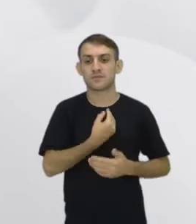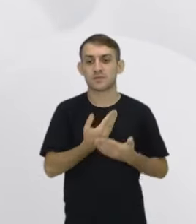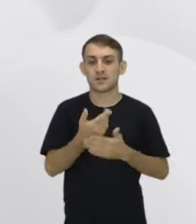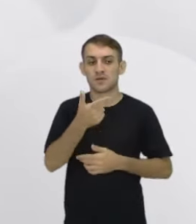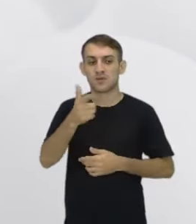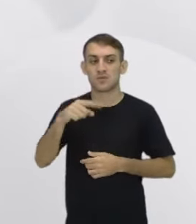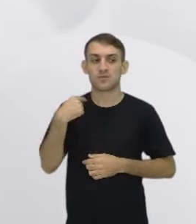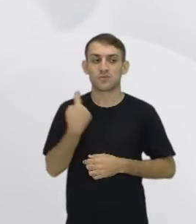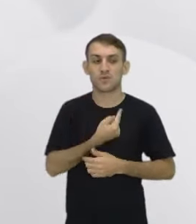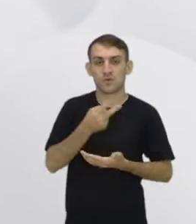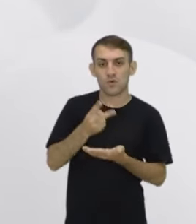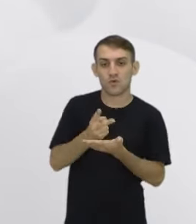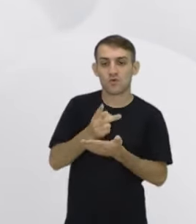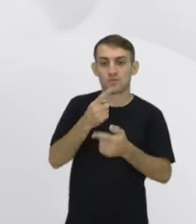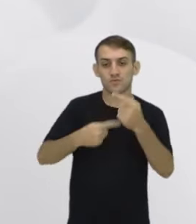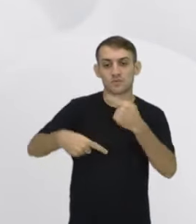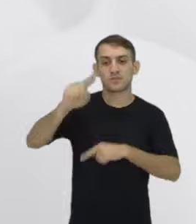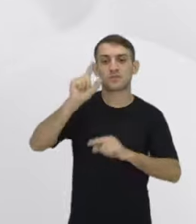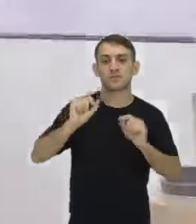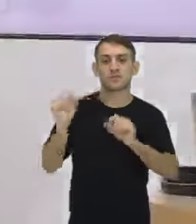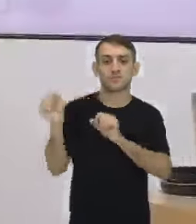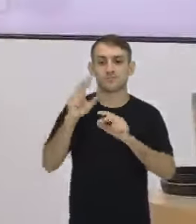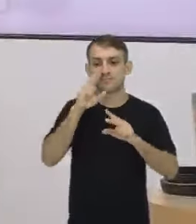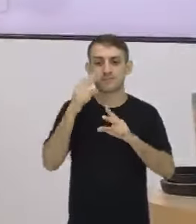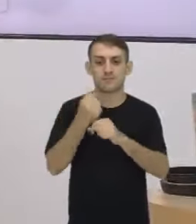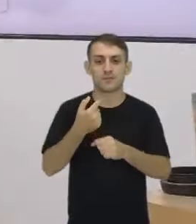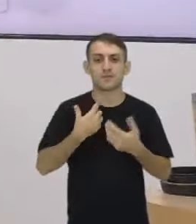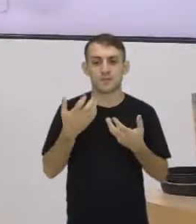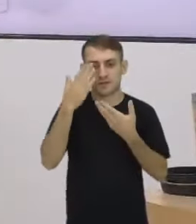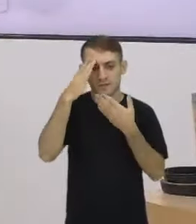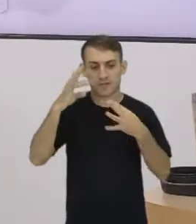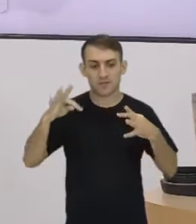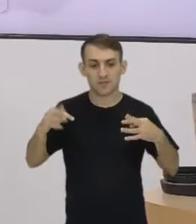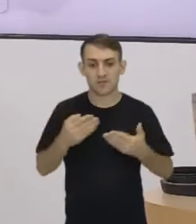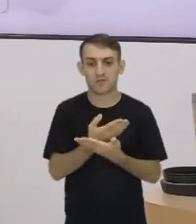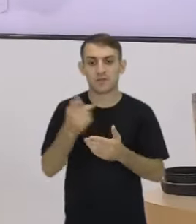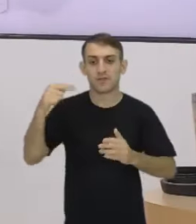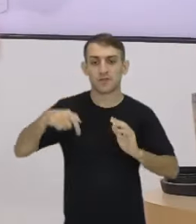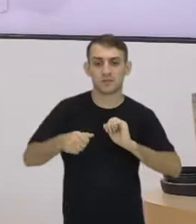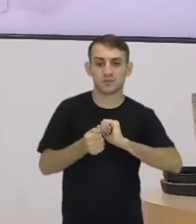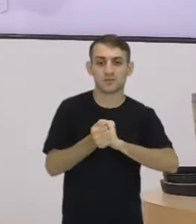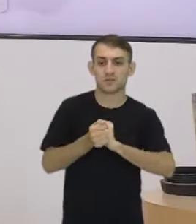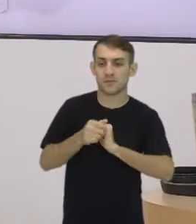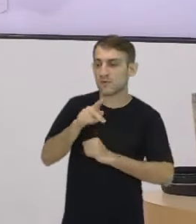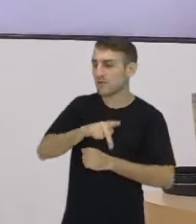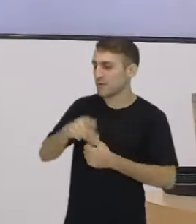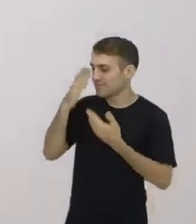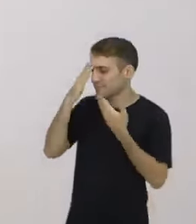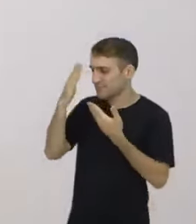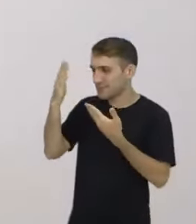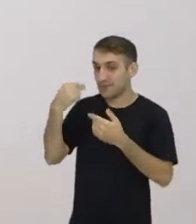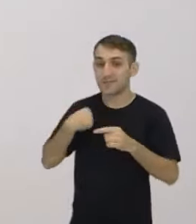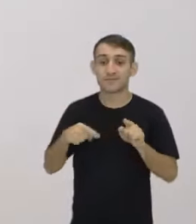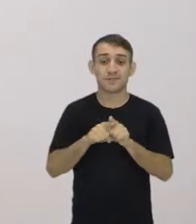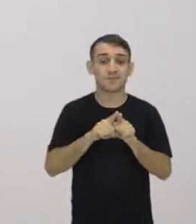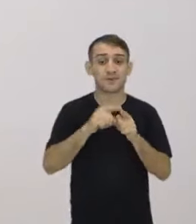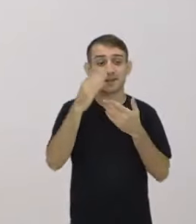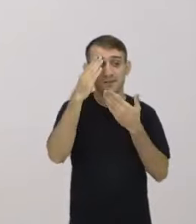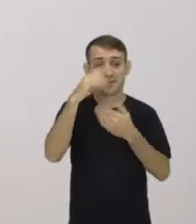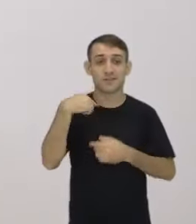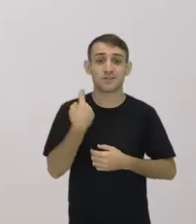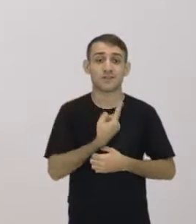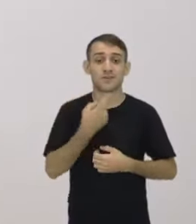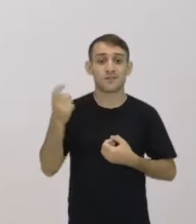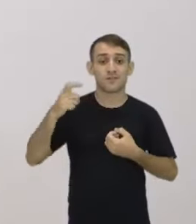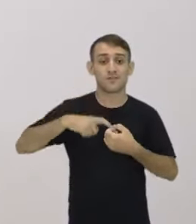a gente vai continuar desenvolvendo nossos superpoderes. Quero agradecer a todo mundo que participou da nossa aula. Pro Juliana, muito obrigado. Eu que agradeço. E a gente